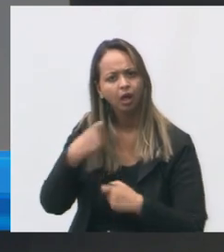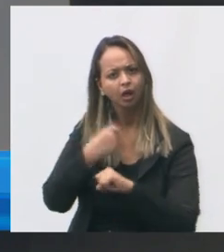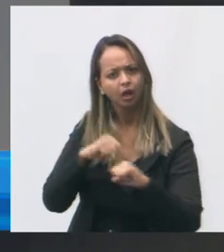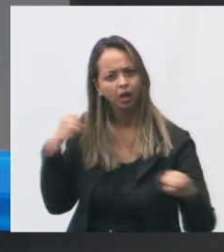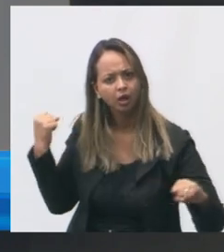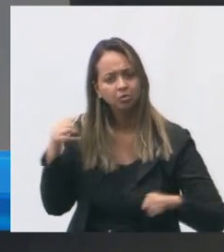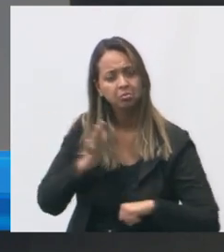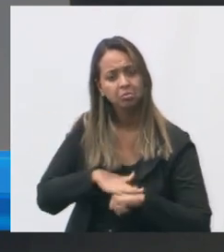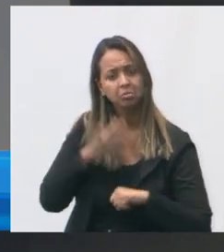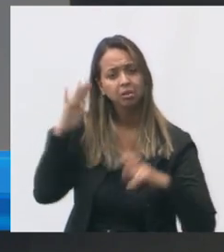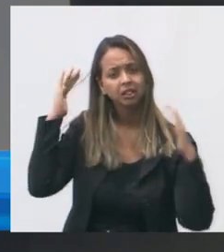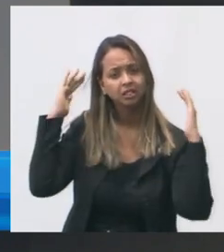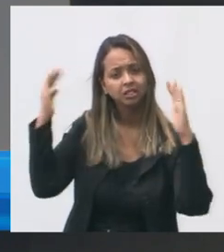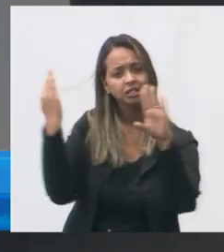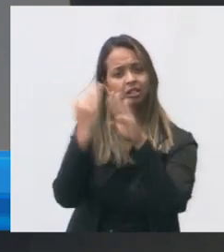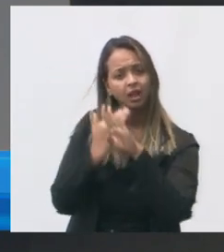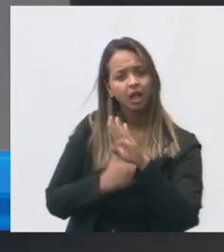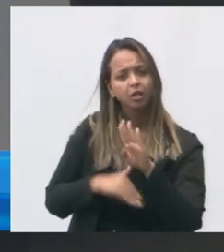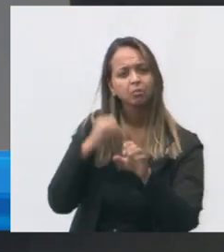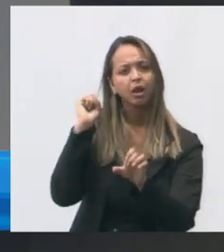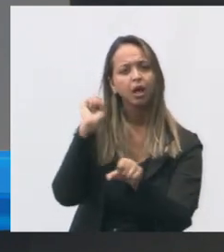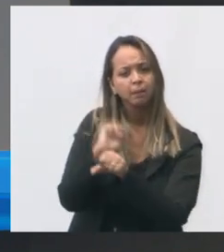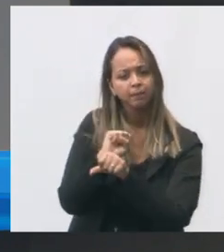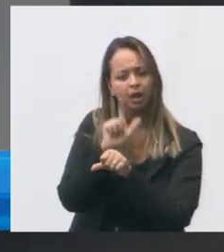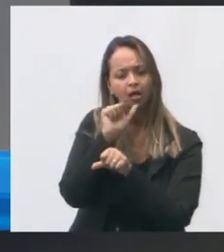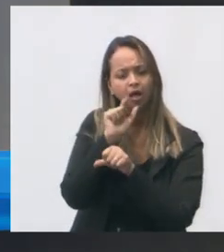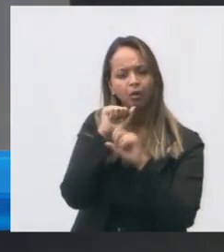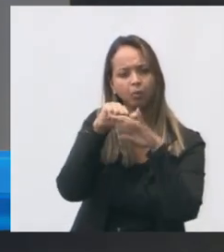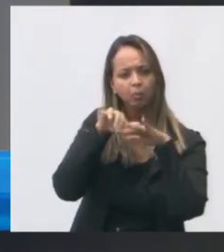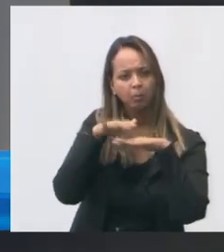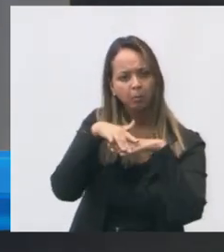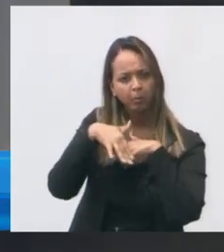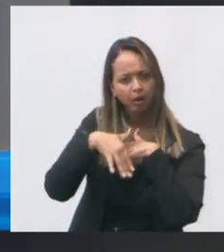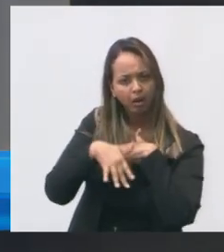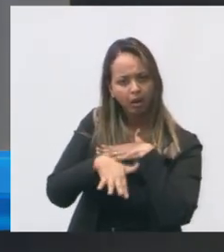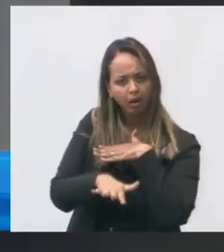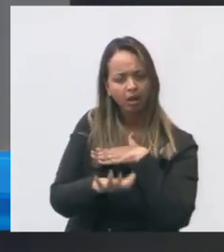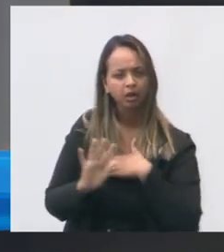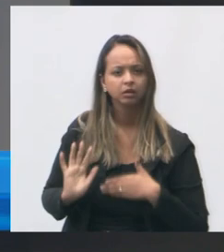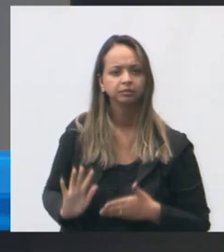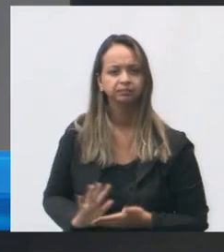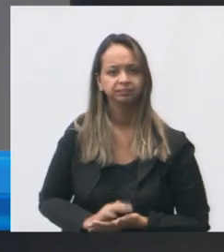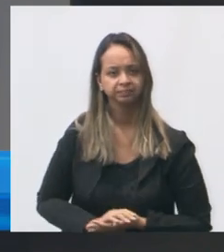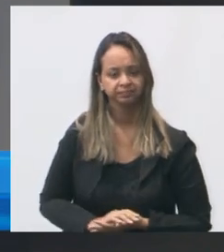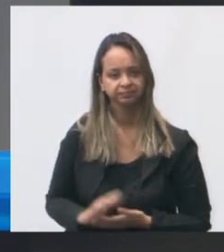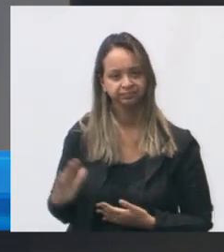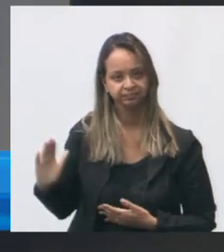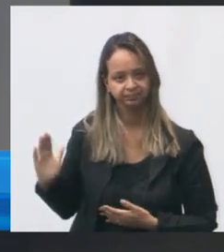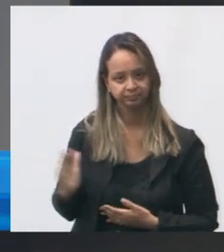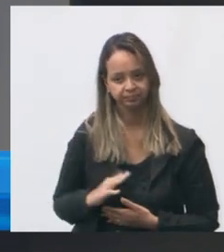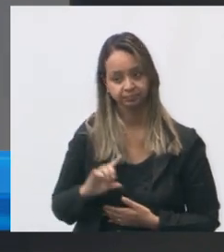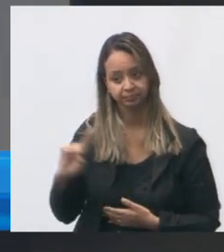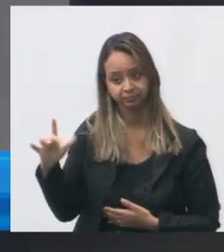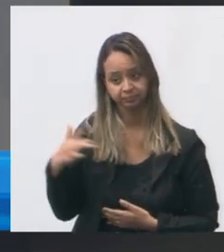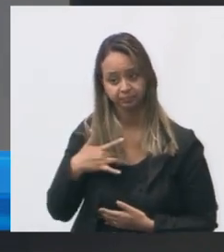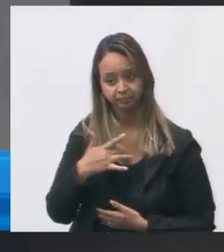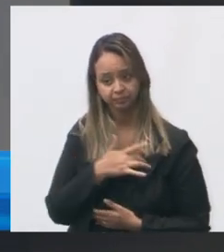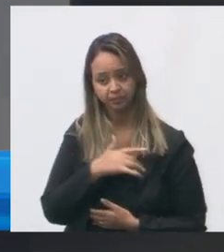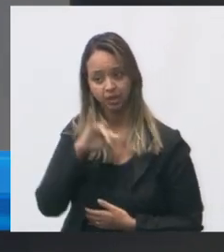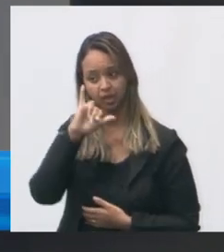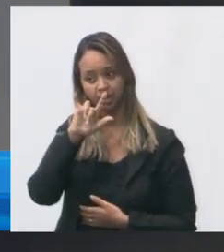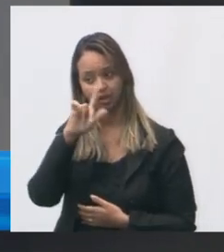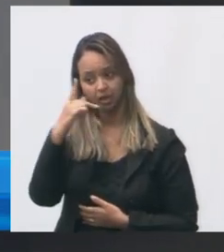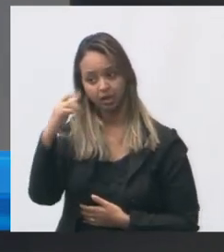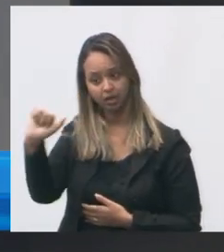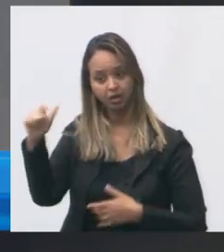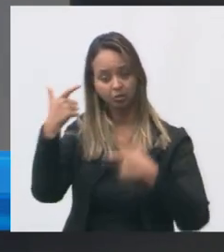e resolver a questão do telhado para acabar com essas infiltrações a unidade de saúde da Ilha do Príncipe só atende